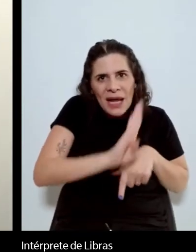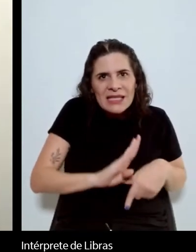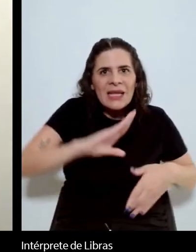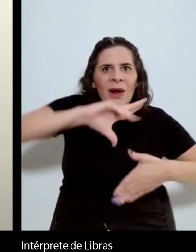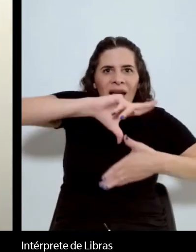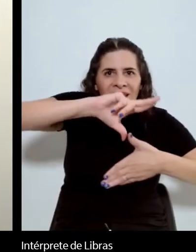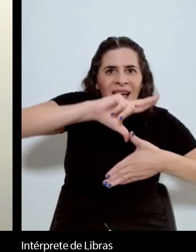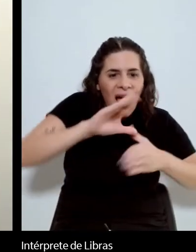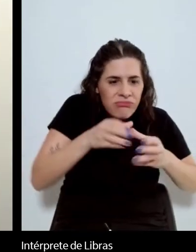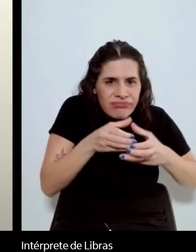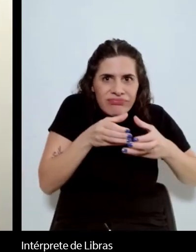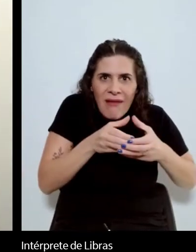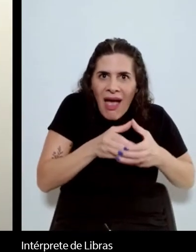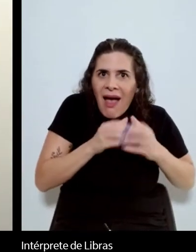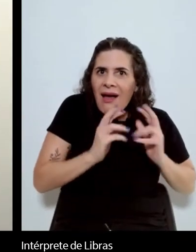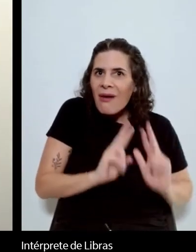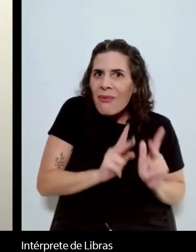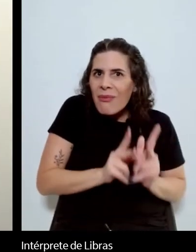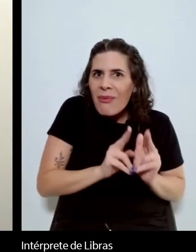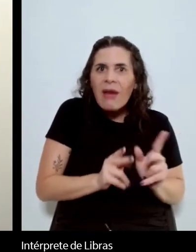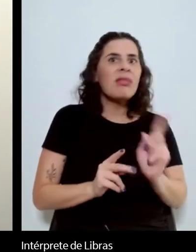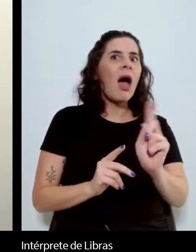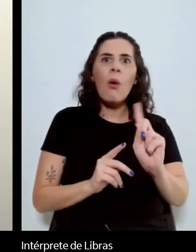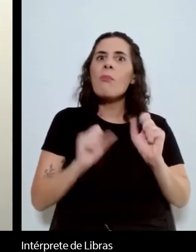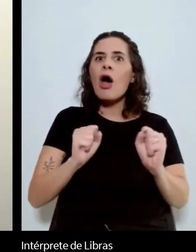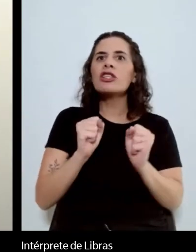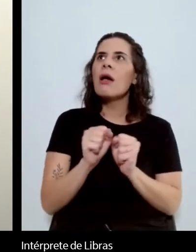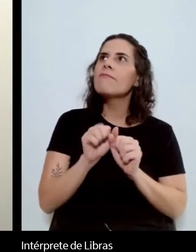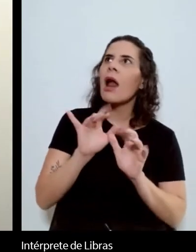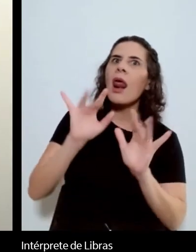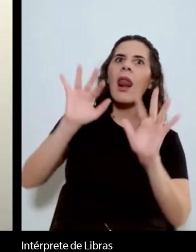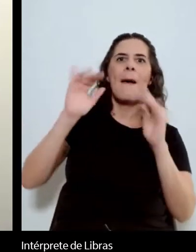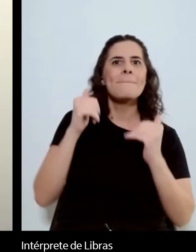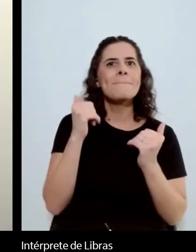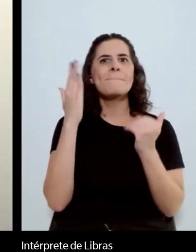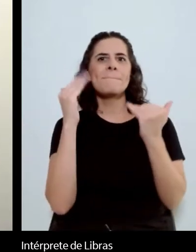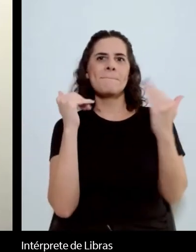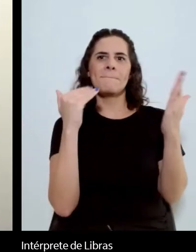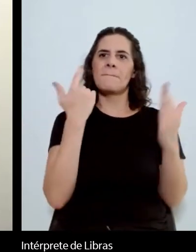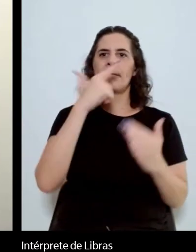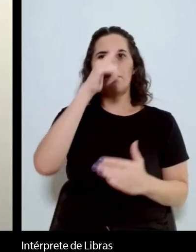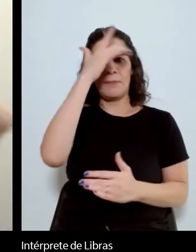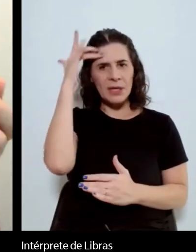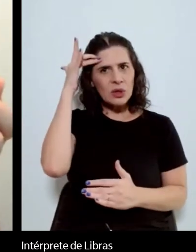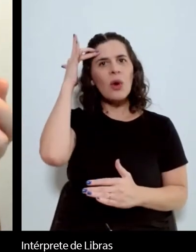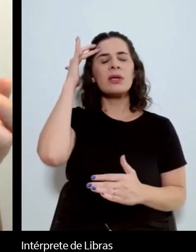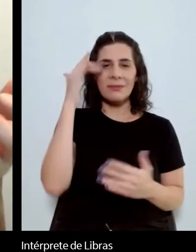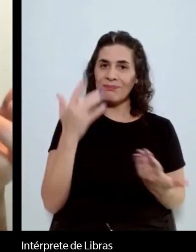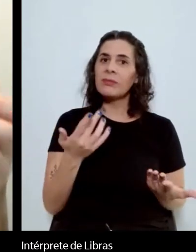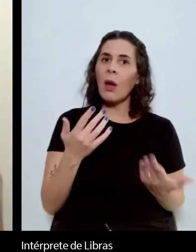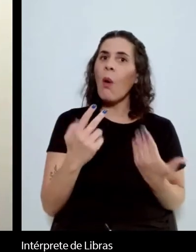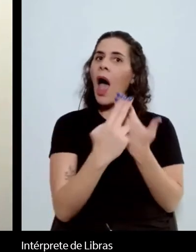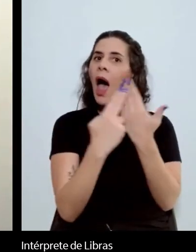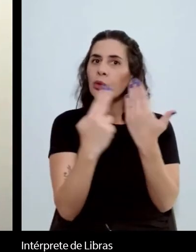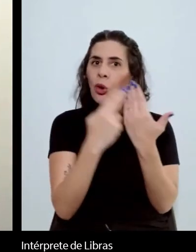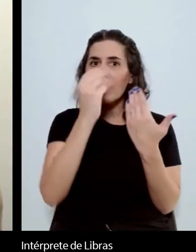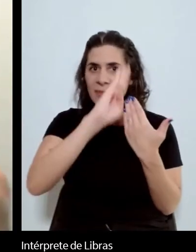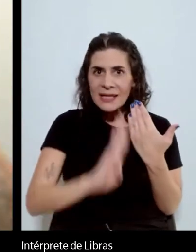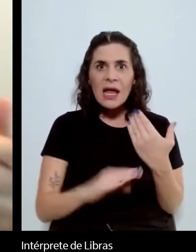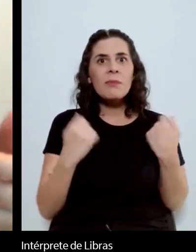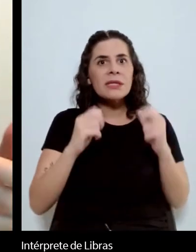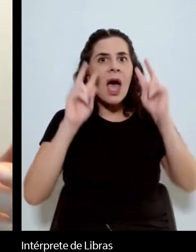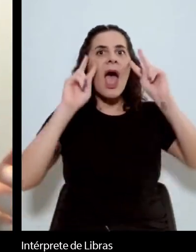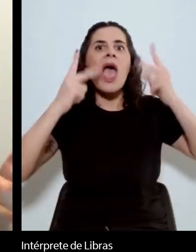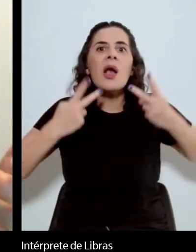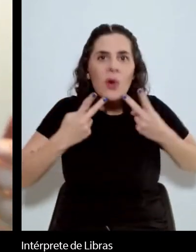-americanos. E, de um modo geral, os autores brasileiros precisam, em primeiro lugar, serem reconhecidos dentro do Brasil